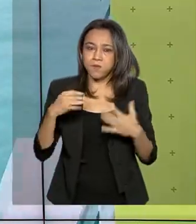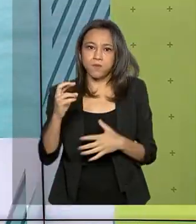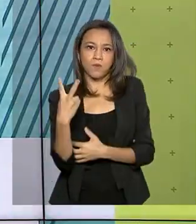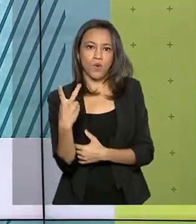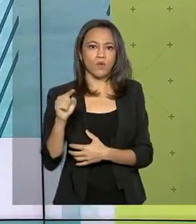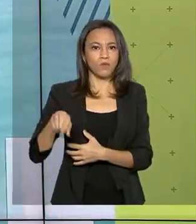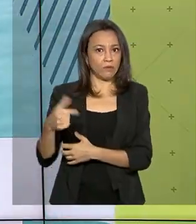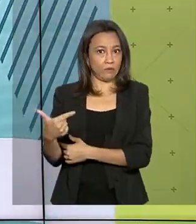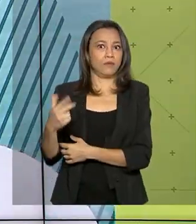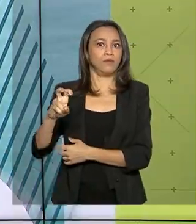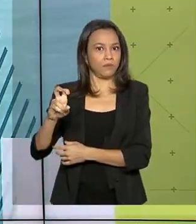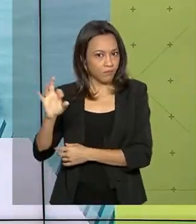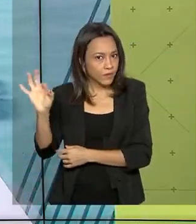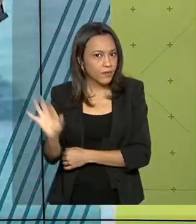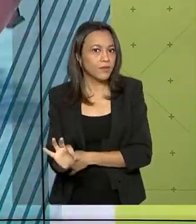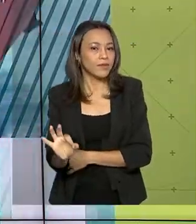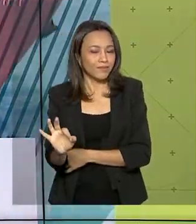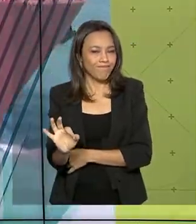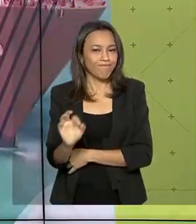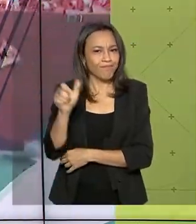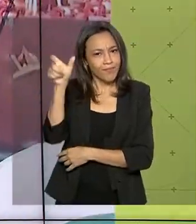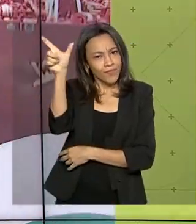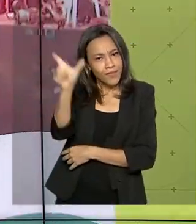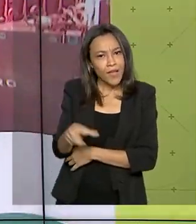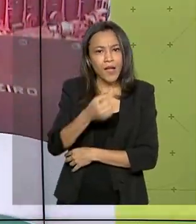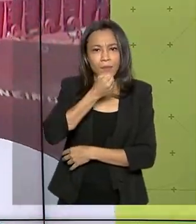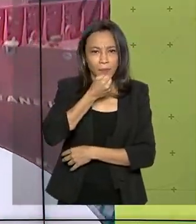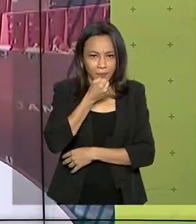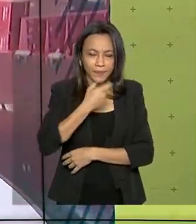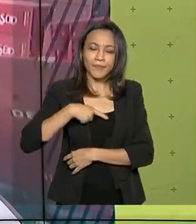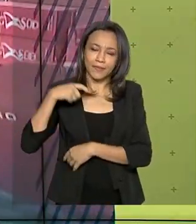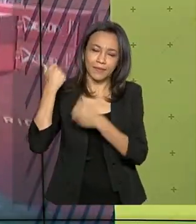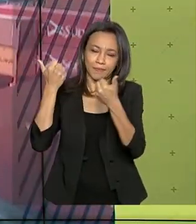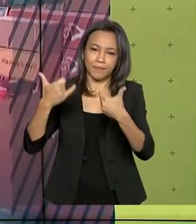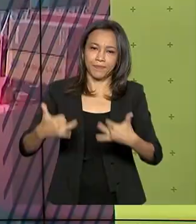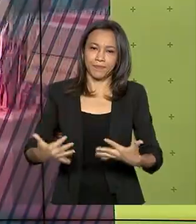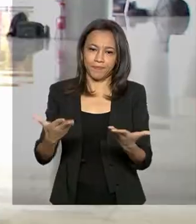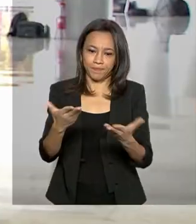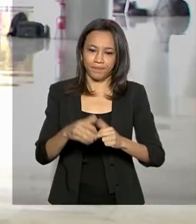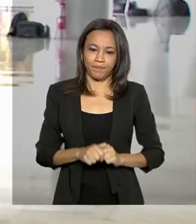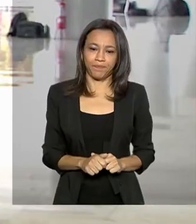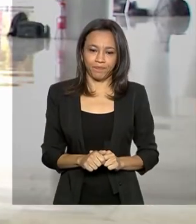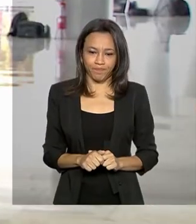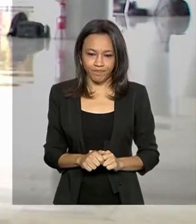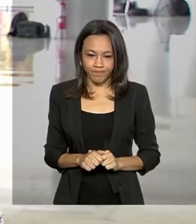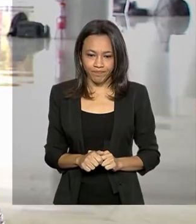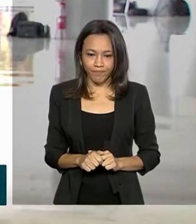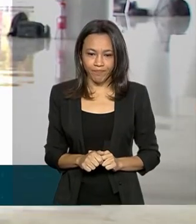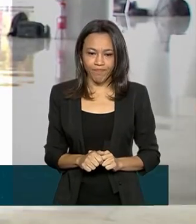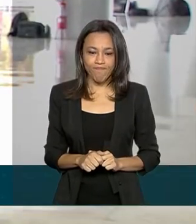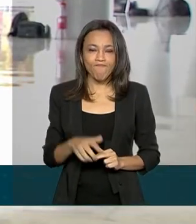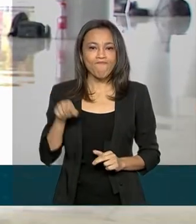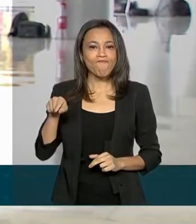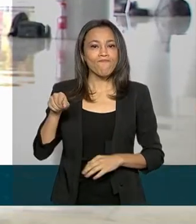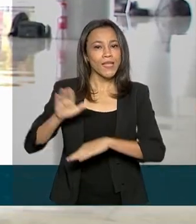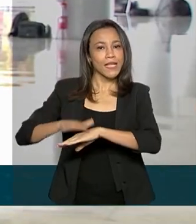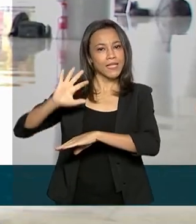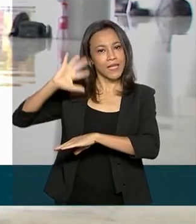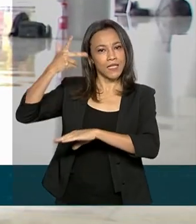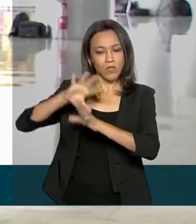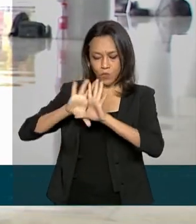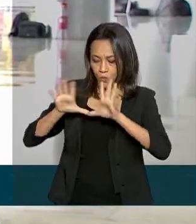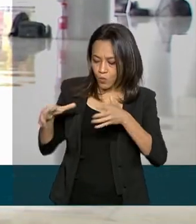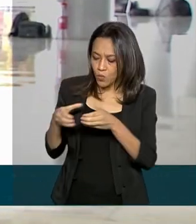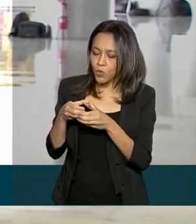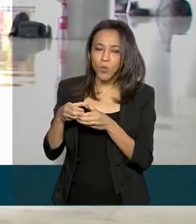,25%. A repórter Luciana Colares de Holanda explica pra gente. Na decisão, o Comitê de